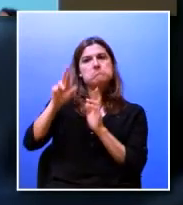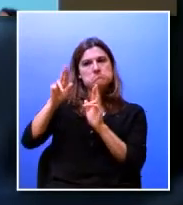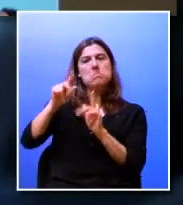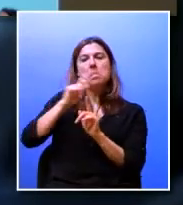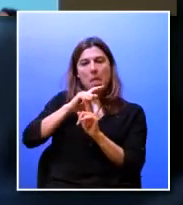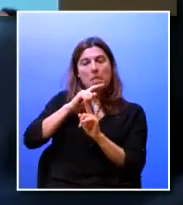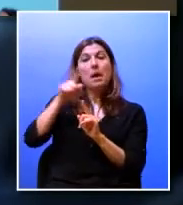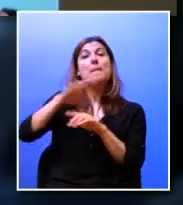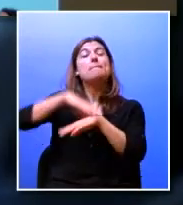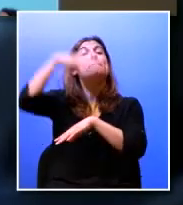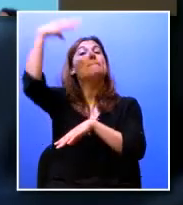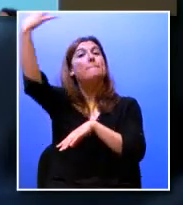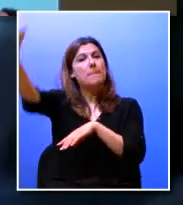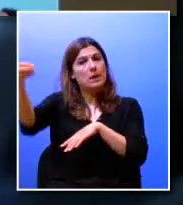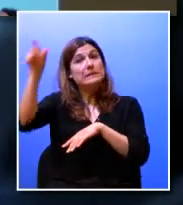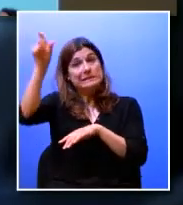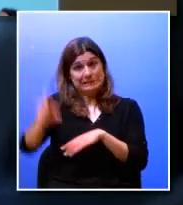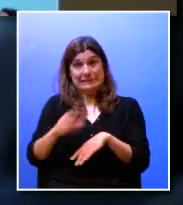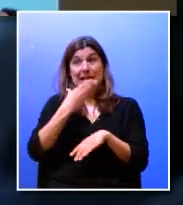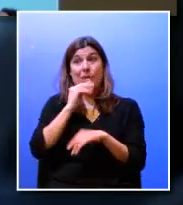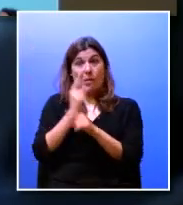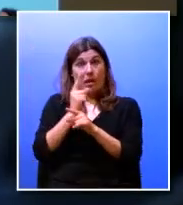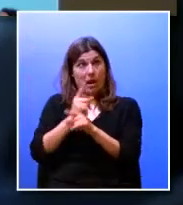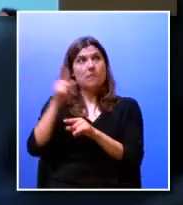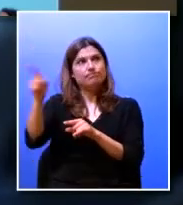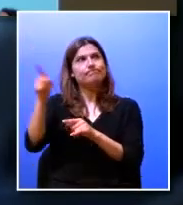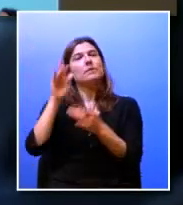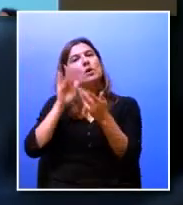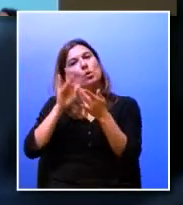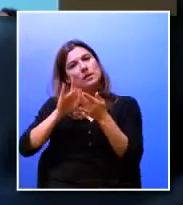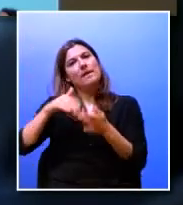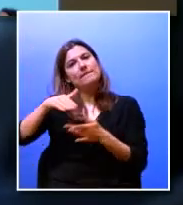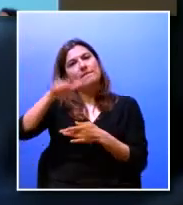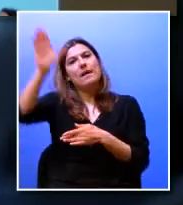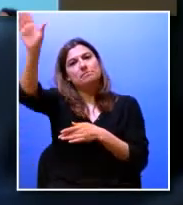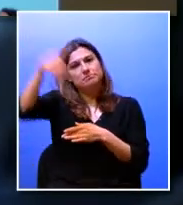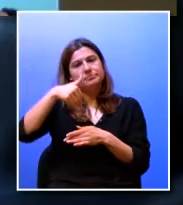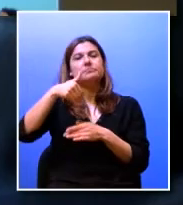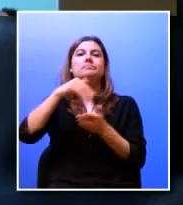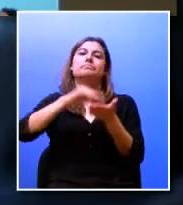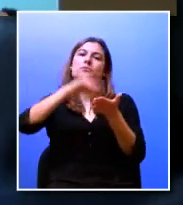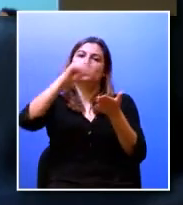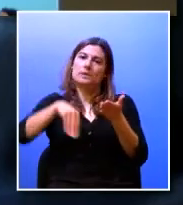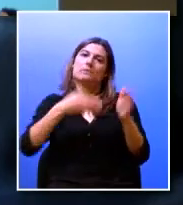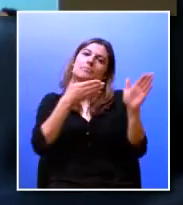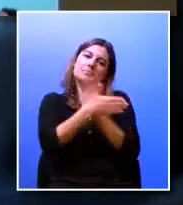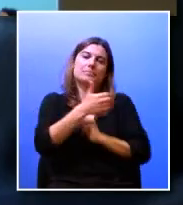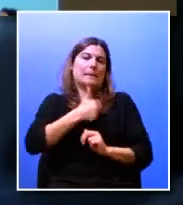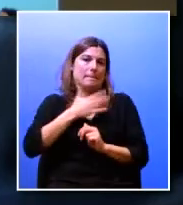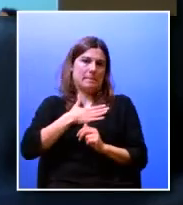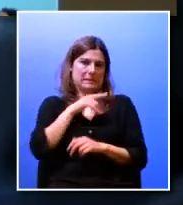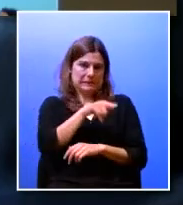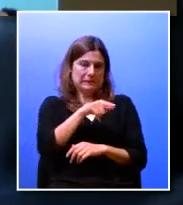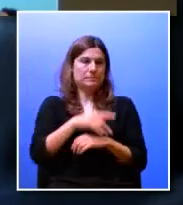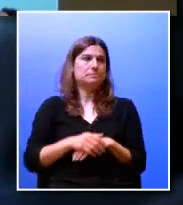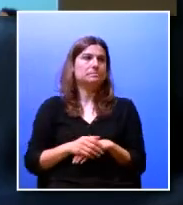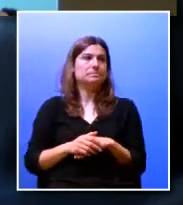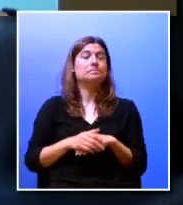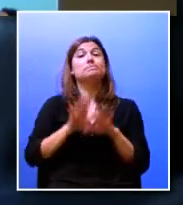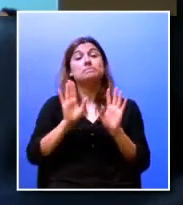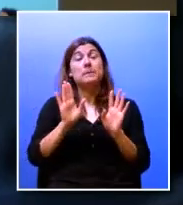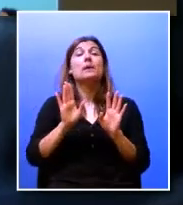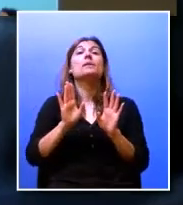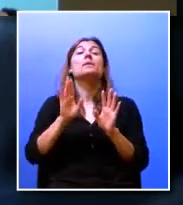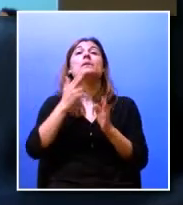alunos que mais tarde acabam por ser contactados no sentido de serem contratados por essas empresas embora